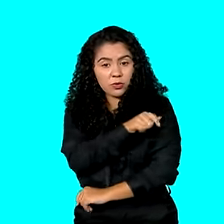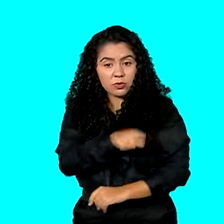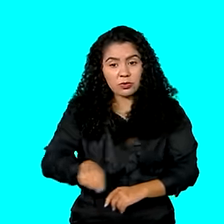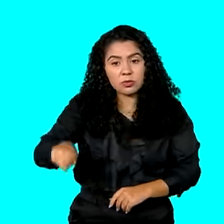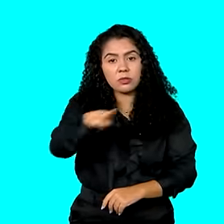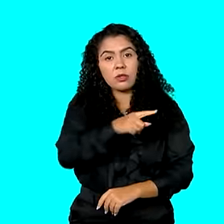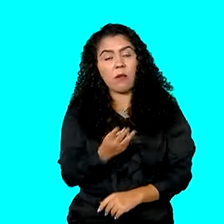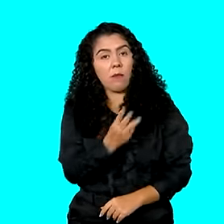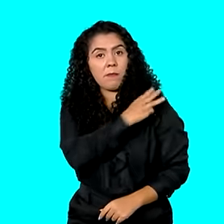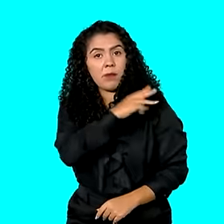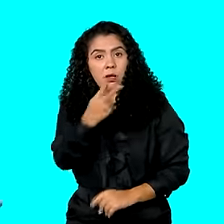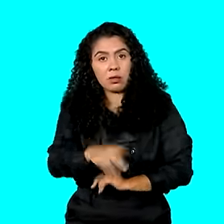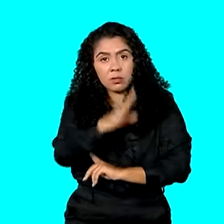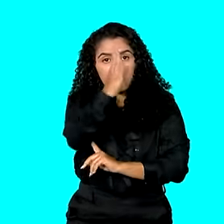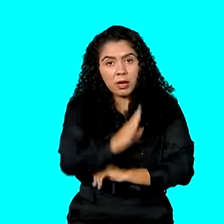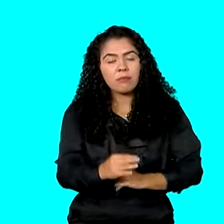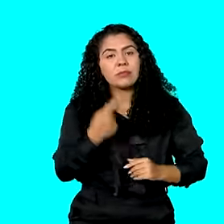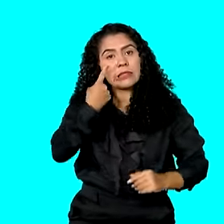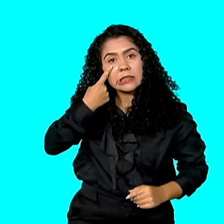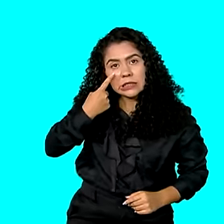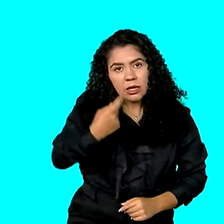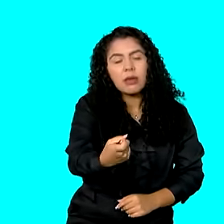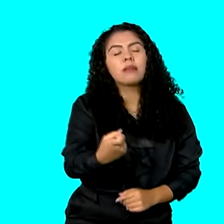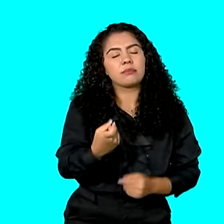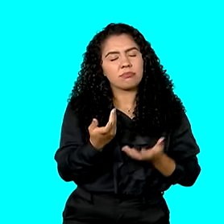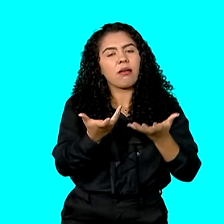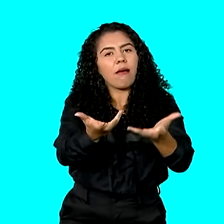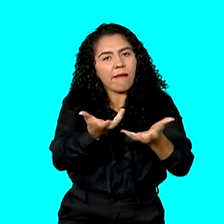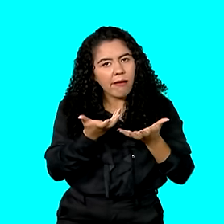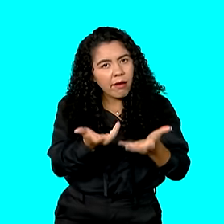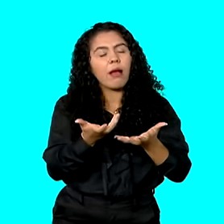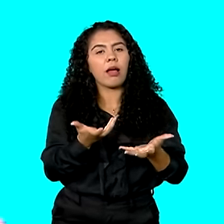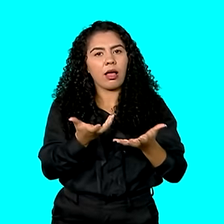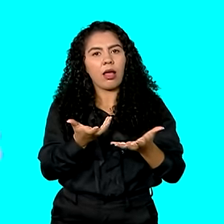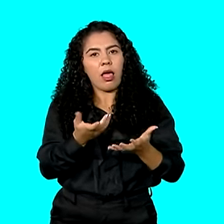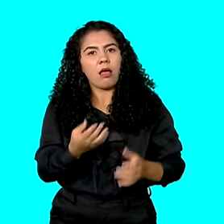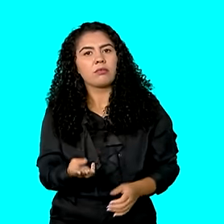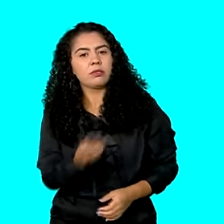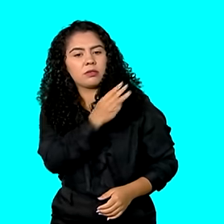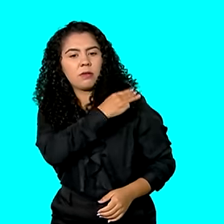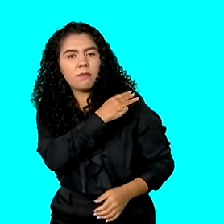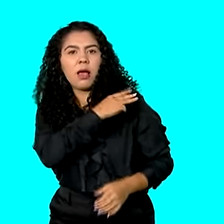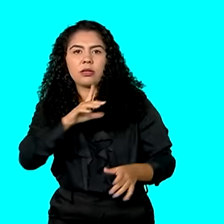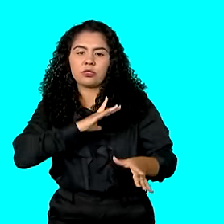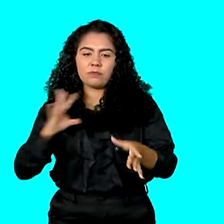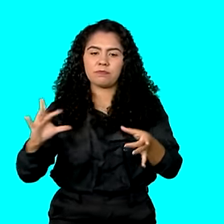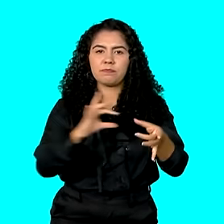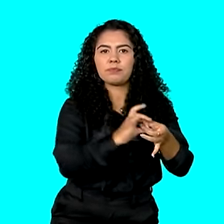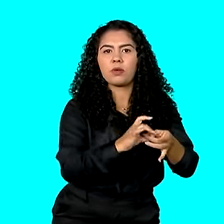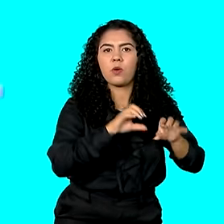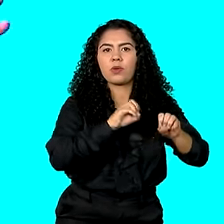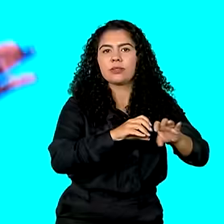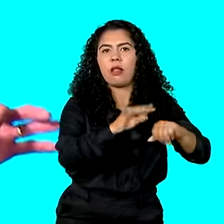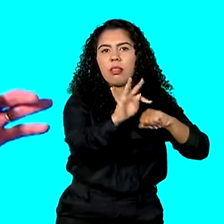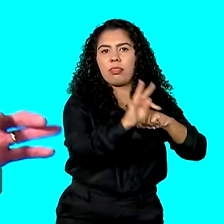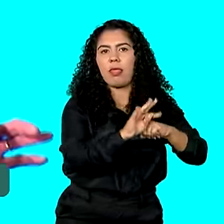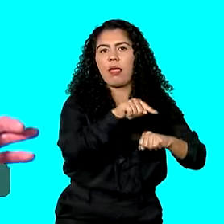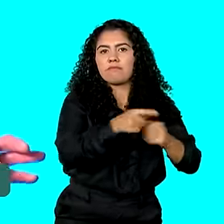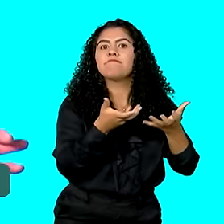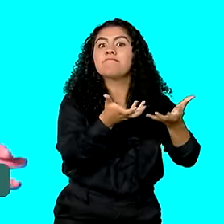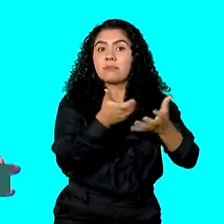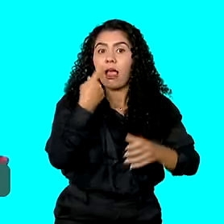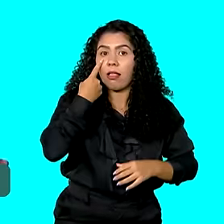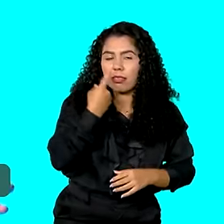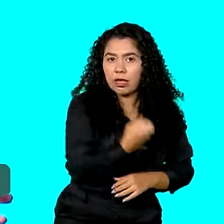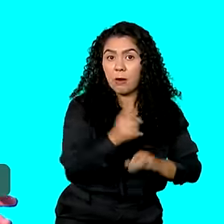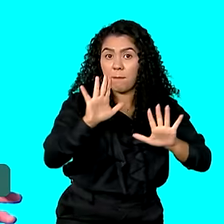médio brasileiro querem o ensino médio concomitante ou integrado ao ensino técnico. Ano passado, o